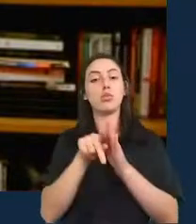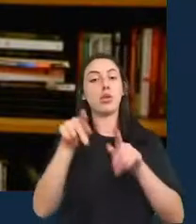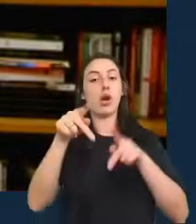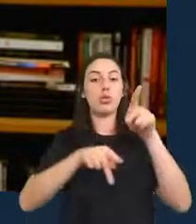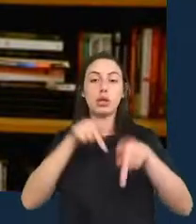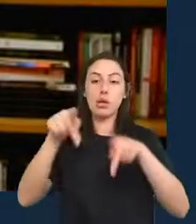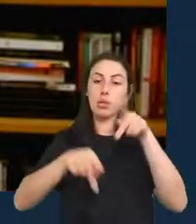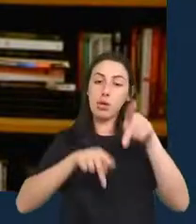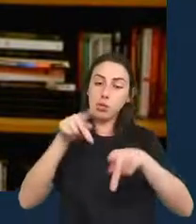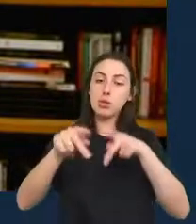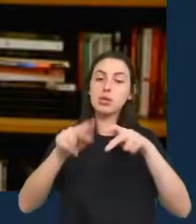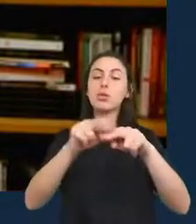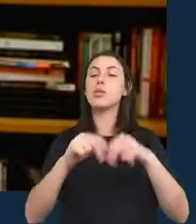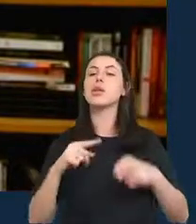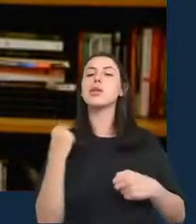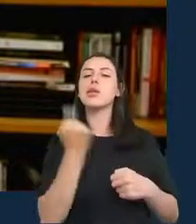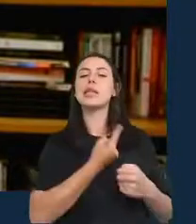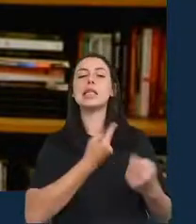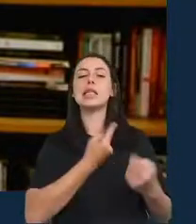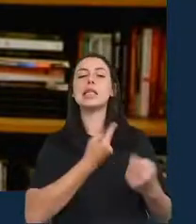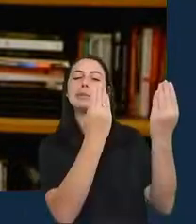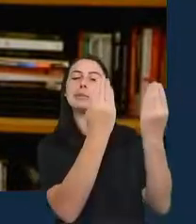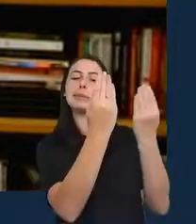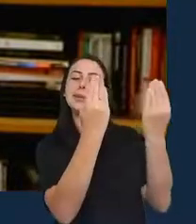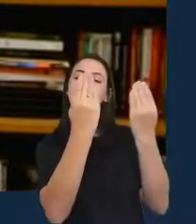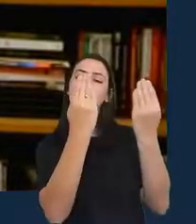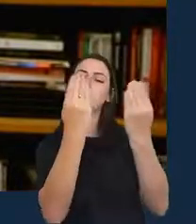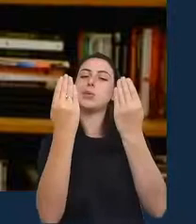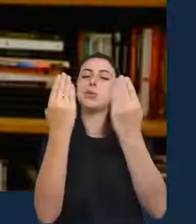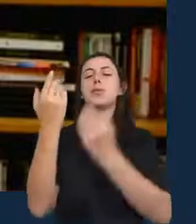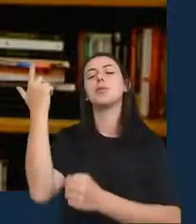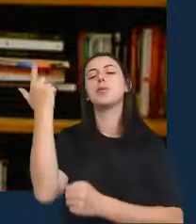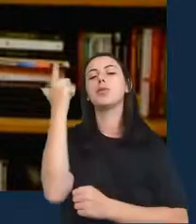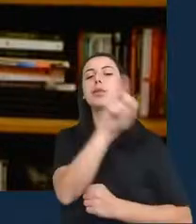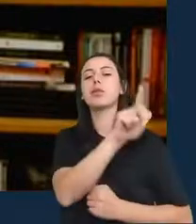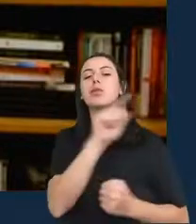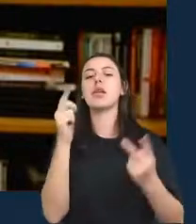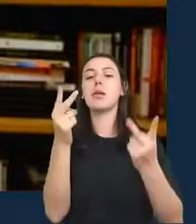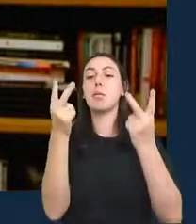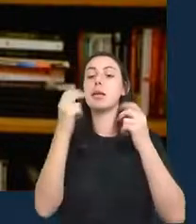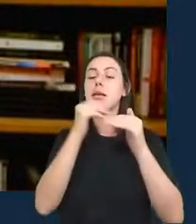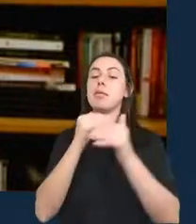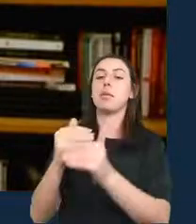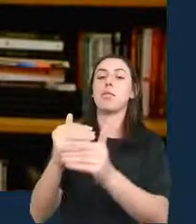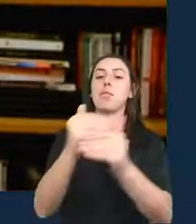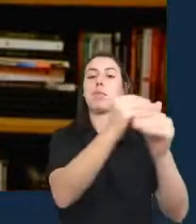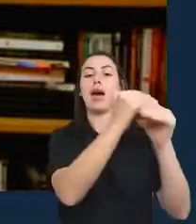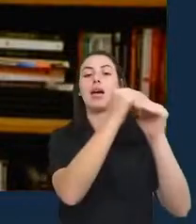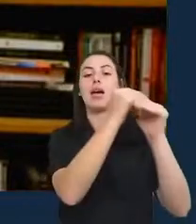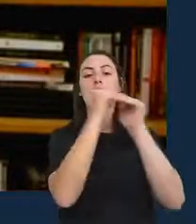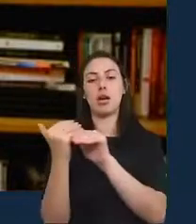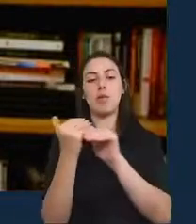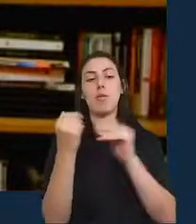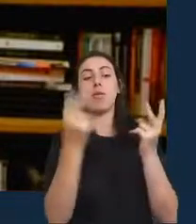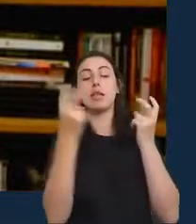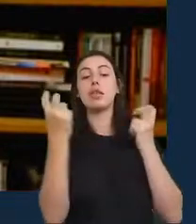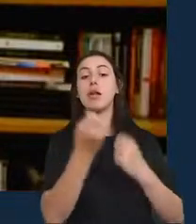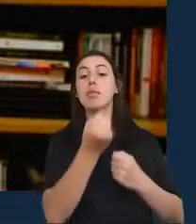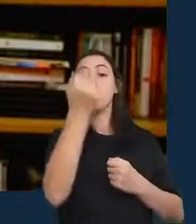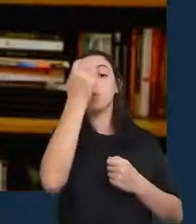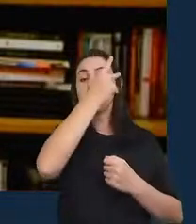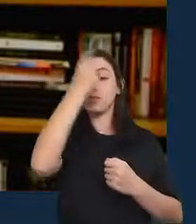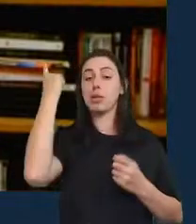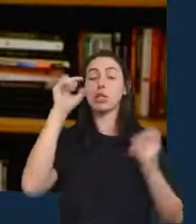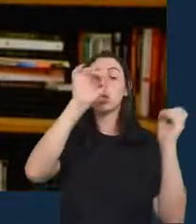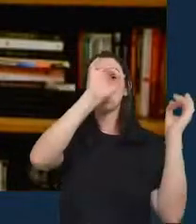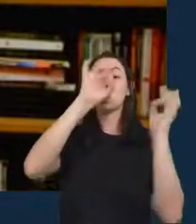diferentes, nós pudemos pareá-los com padrões que a gente tinha para ver o excesso de mortes. E aí, tendo